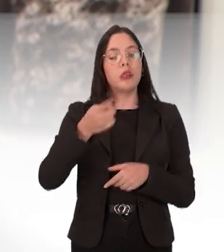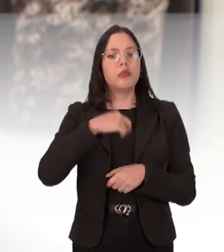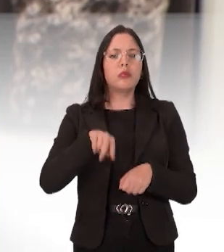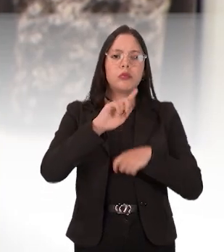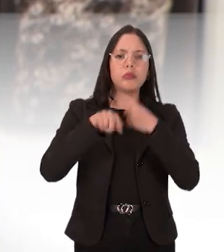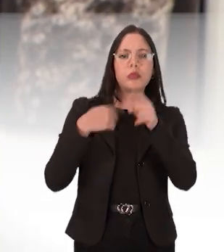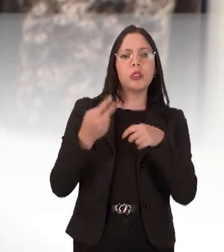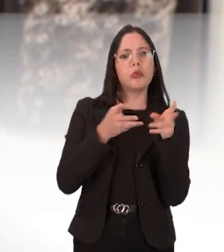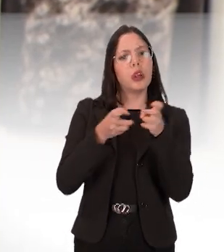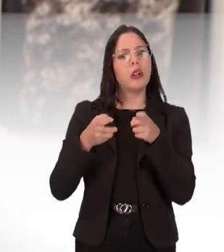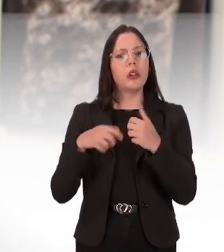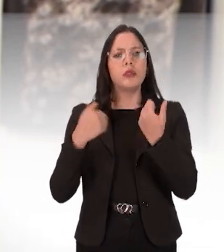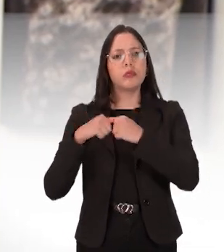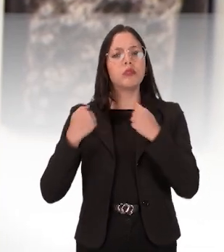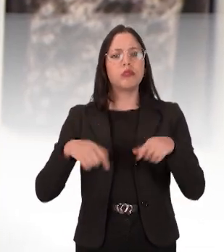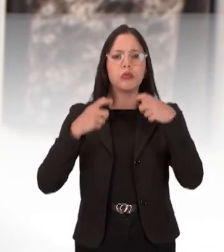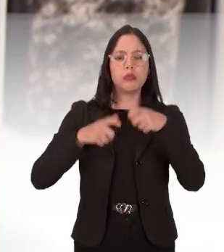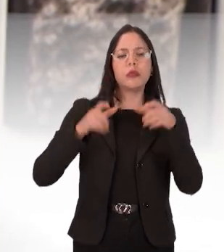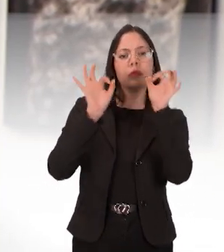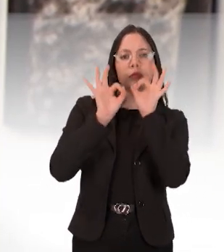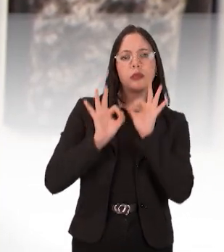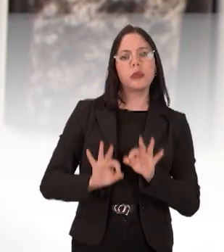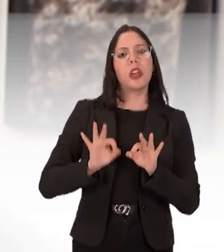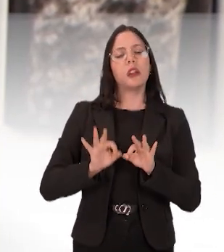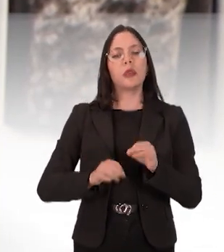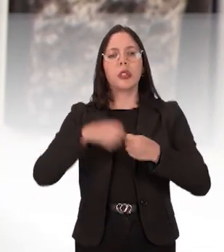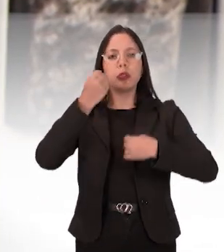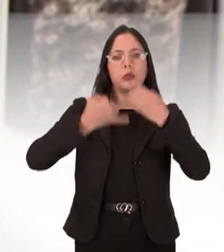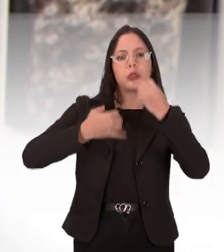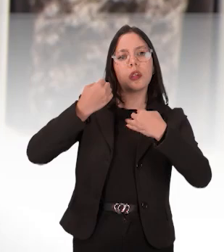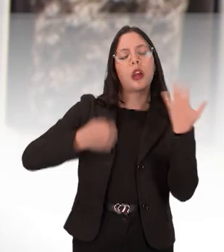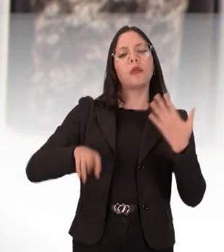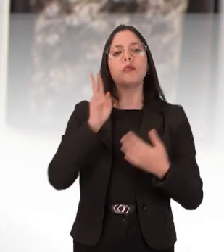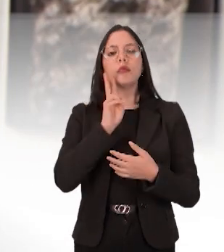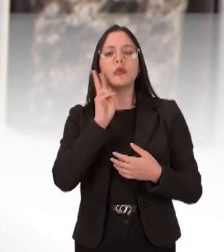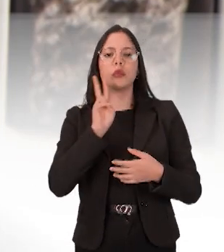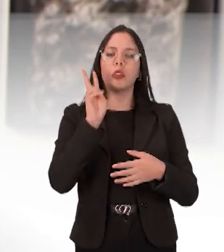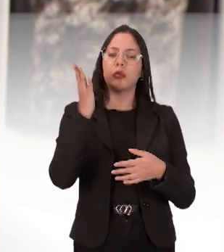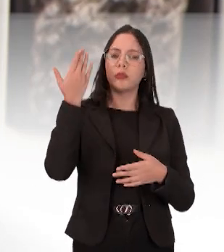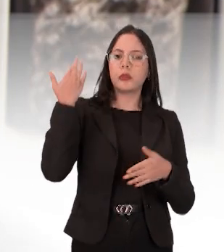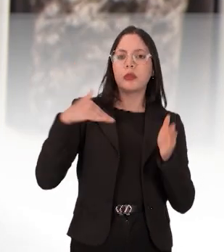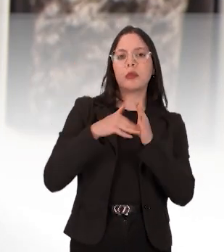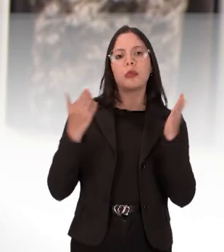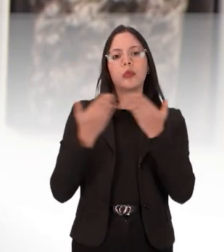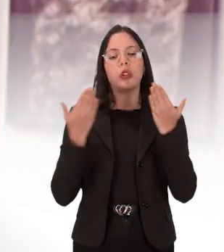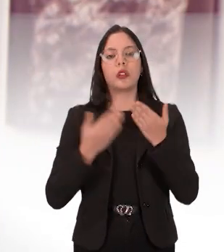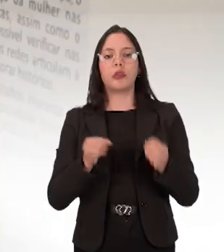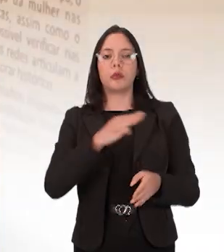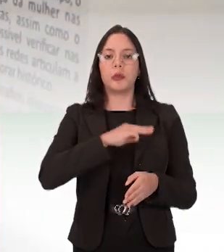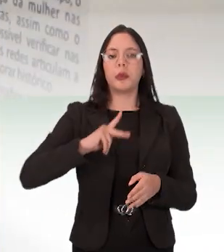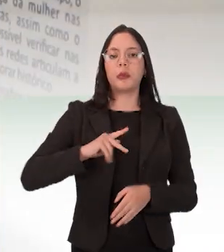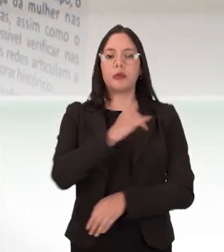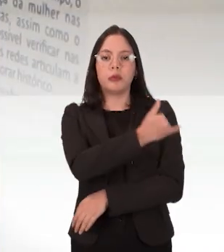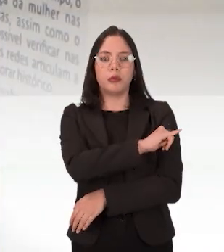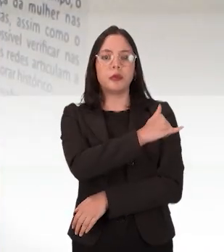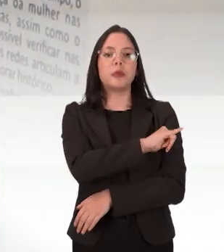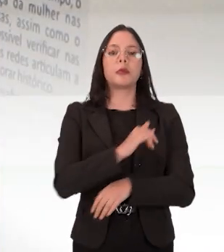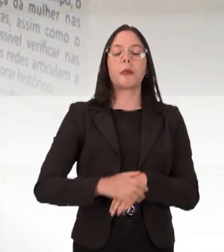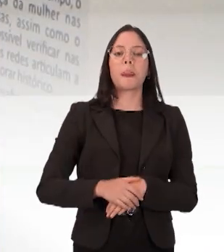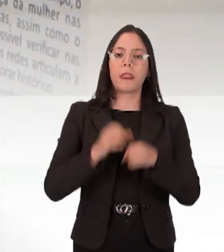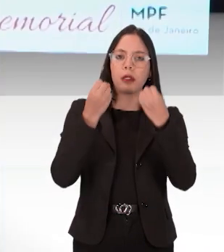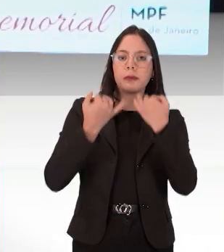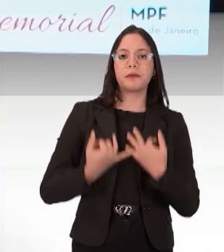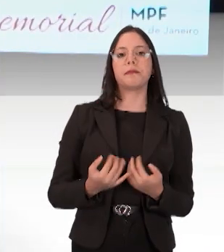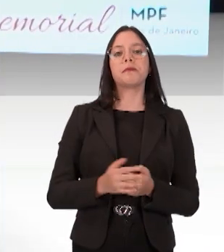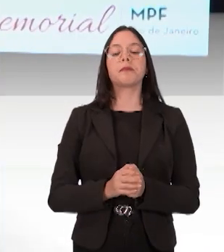necessidade de montar um espaço específico para contar a história do Ministério Público Federal no Rio de Janeiro. A inspiração para o